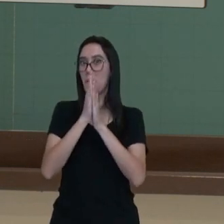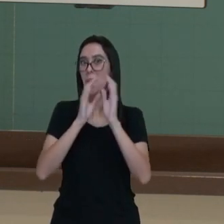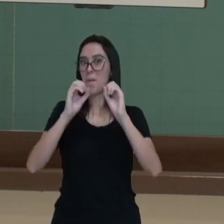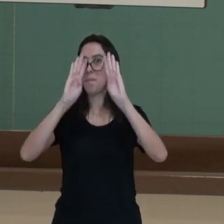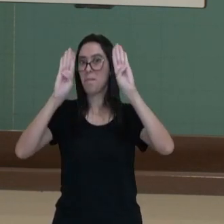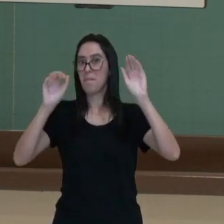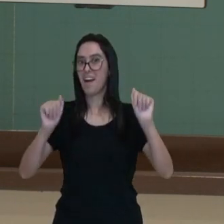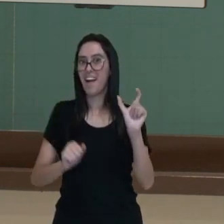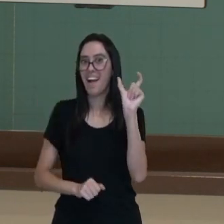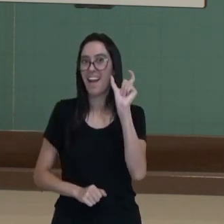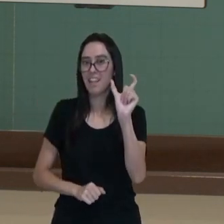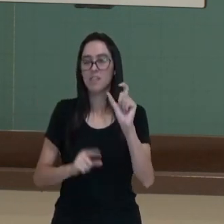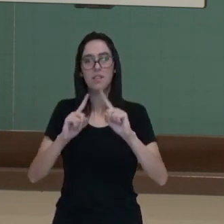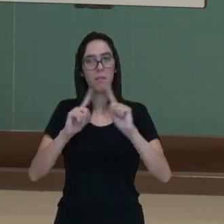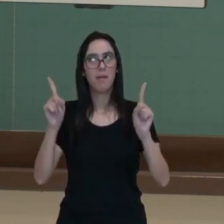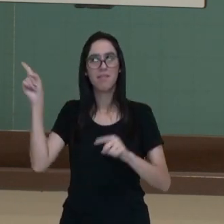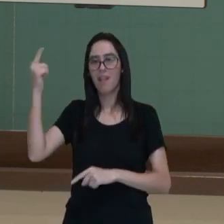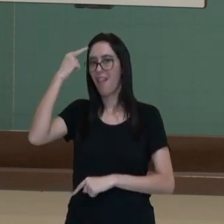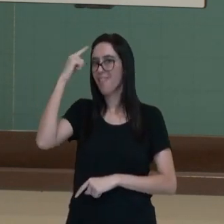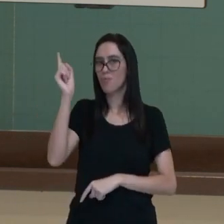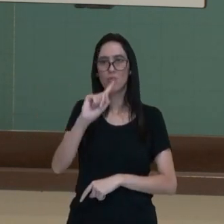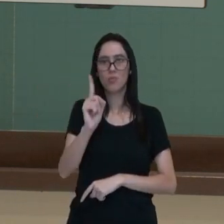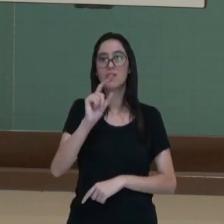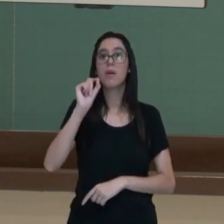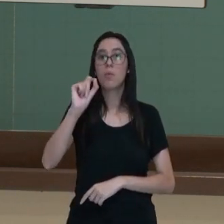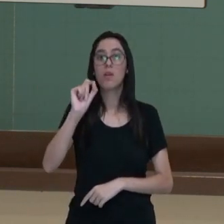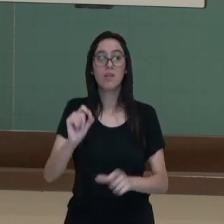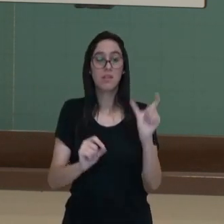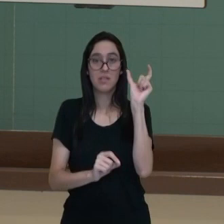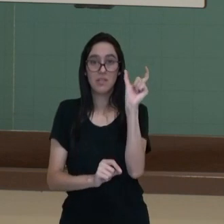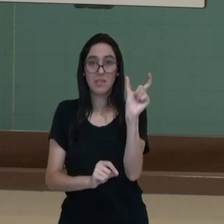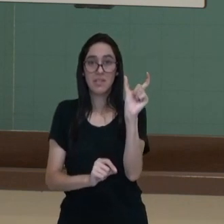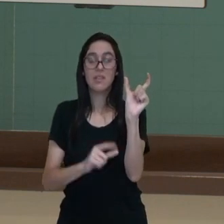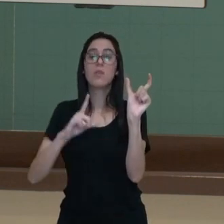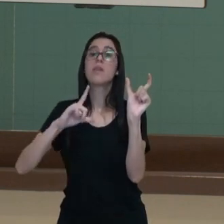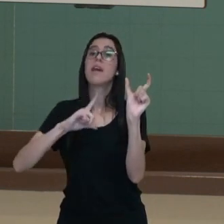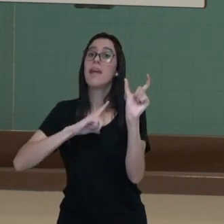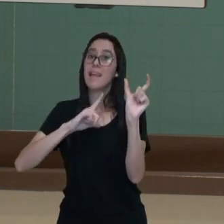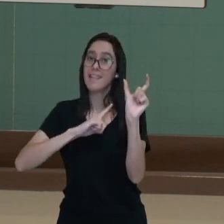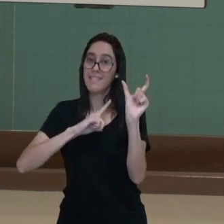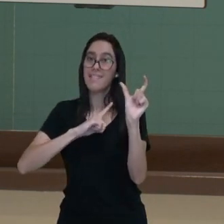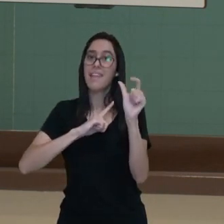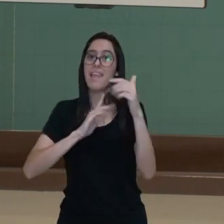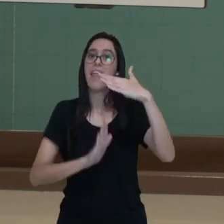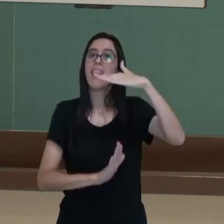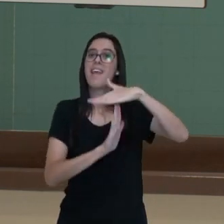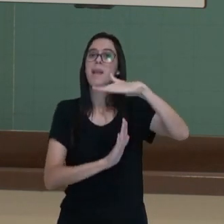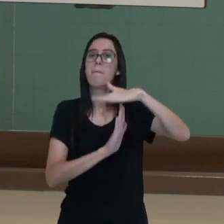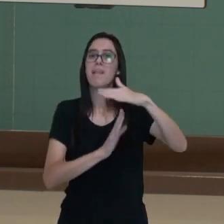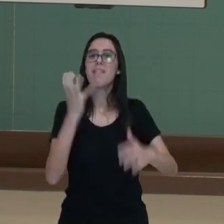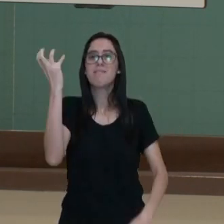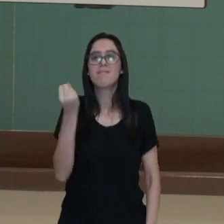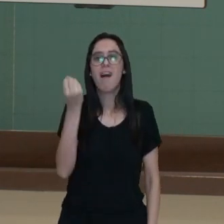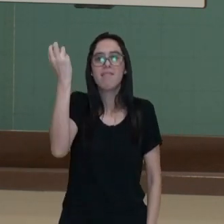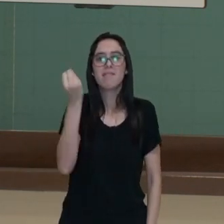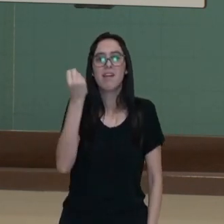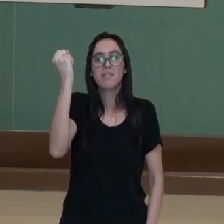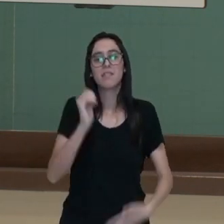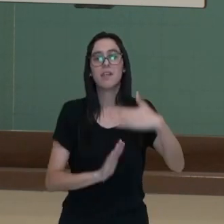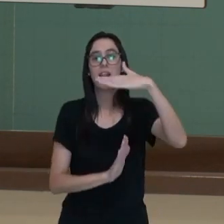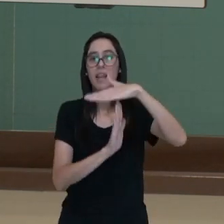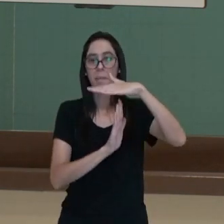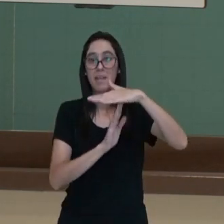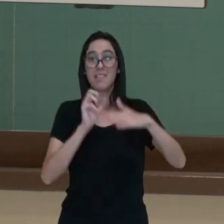sabe é que o cartão de débito normalmente tem uma quantidade limitada de saques por mês. E que se ela